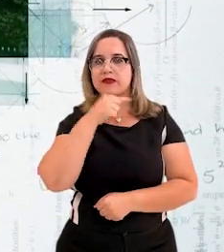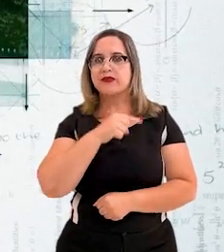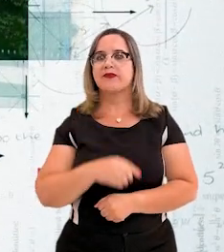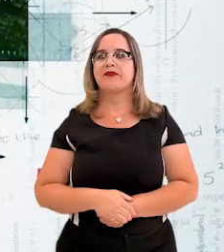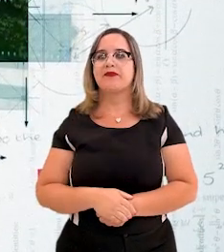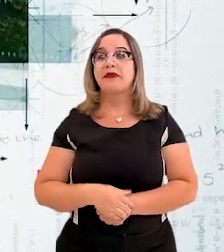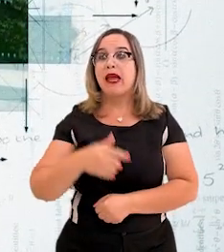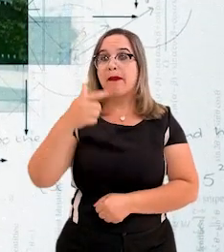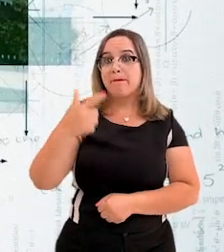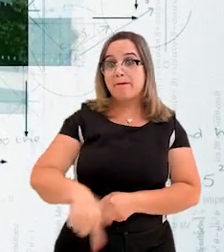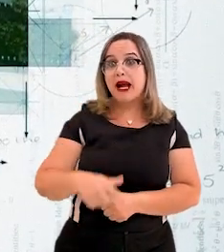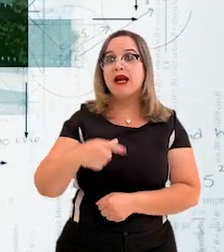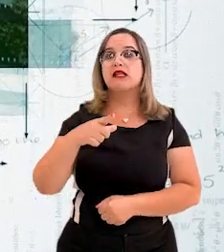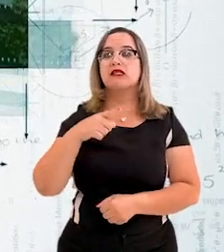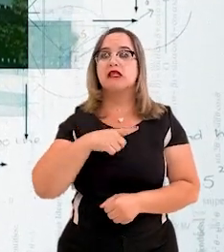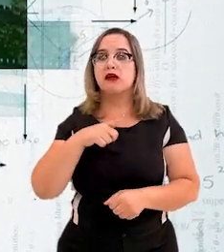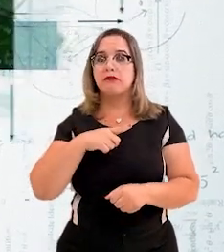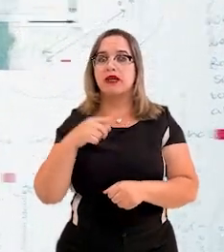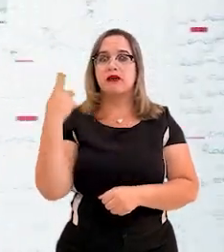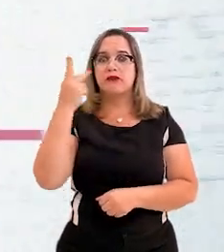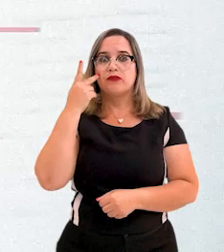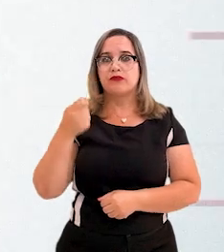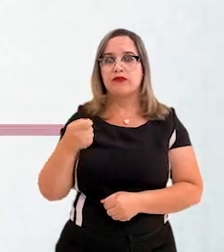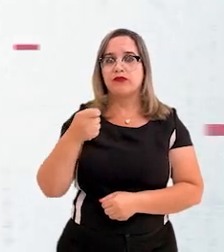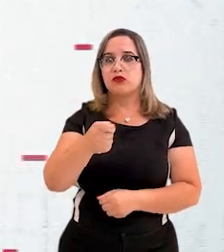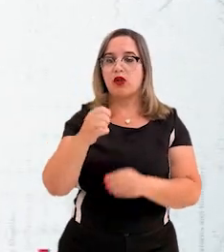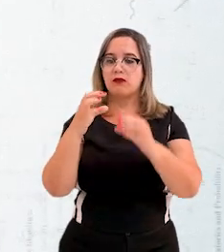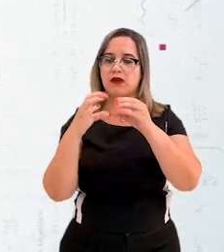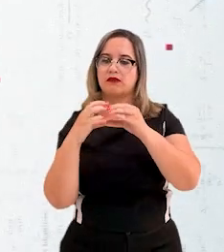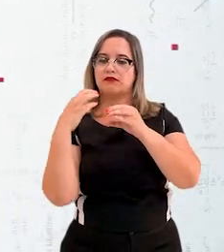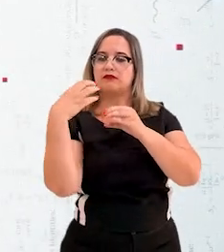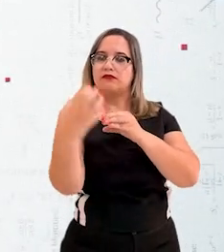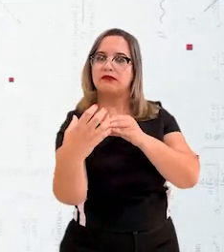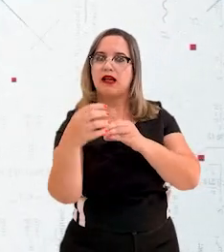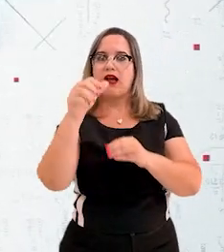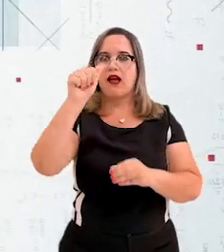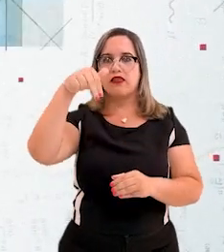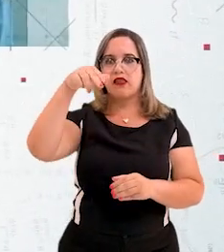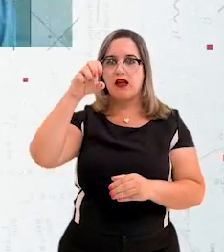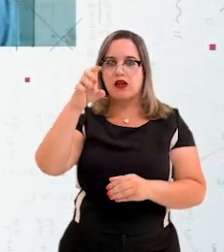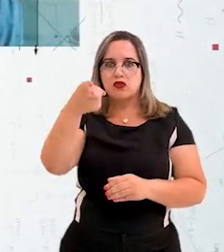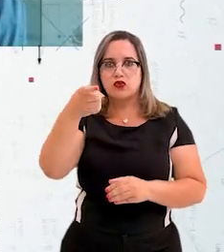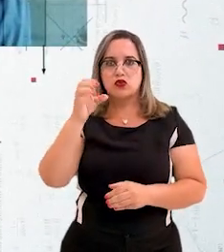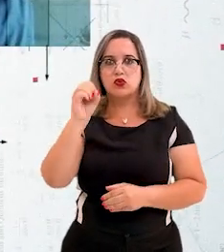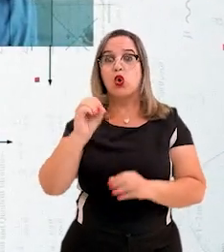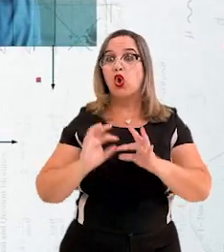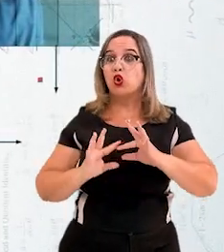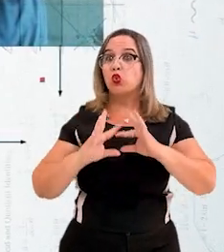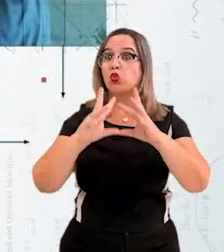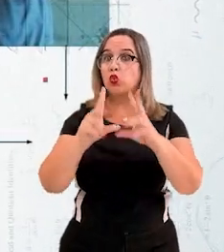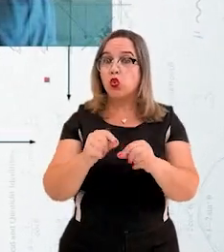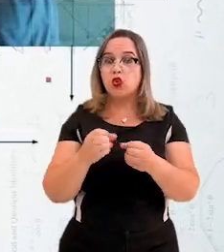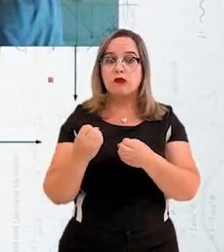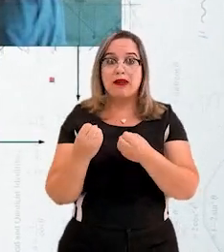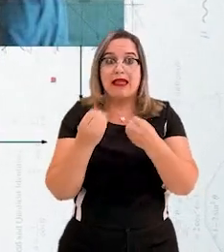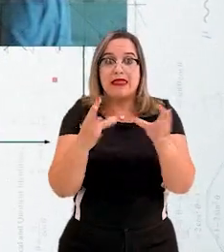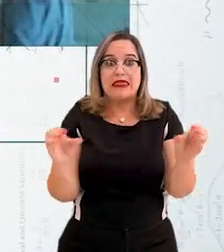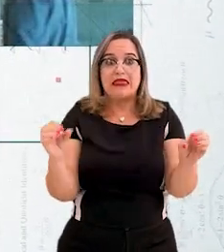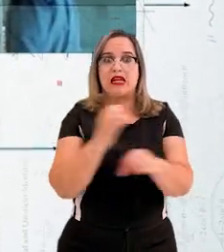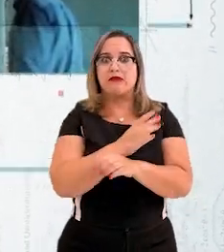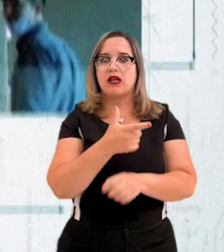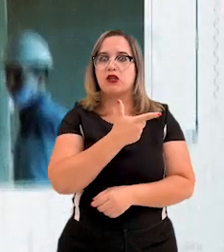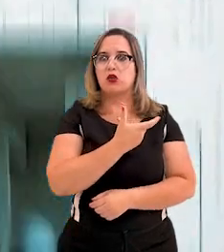além do anexo na Procuradoria-Geral de Justiça, todas com entrega prevista para